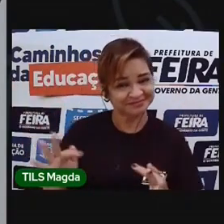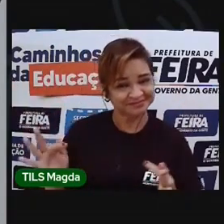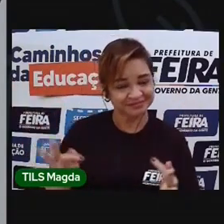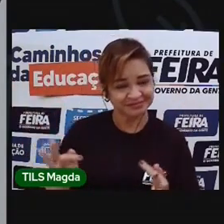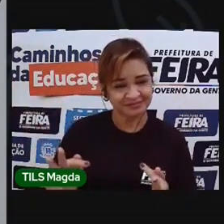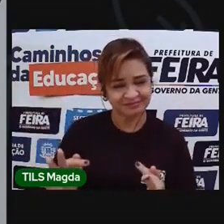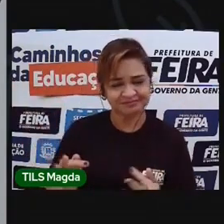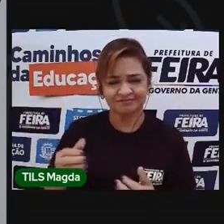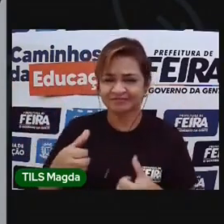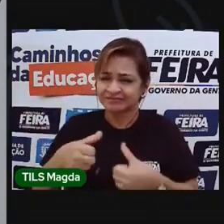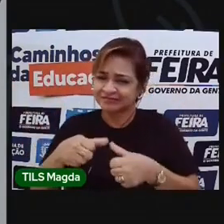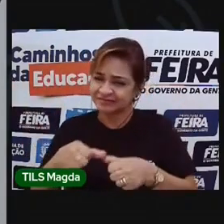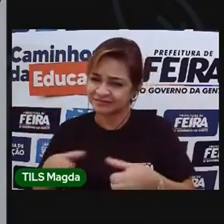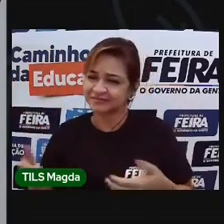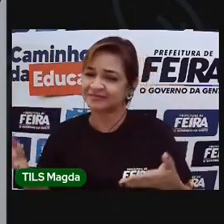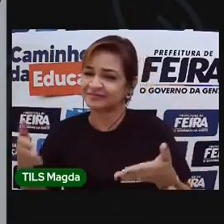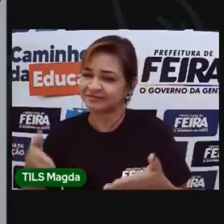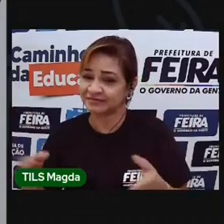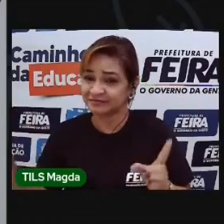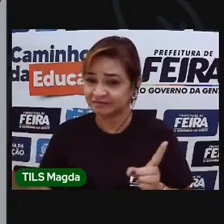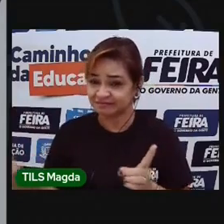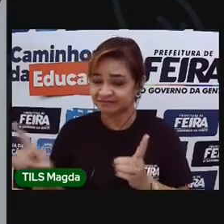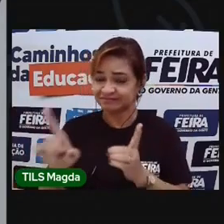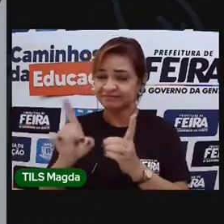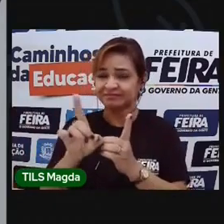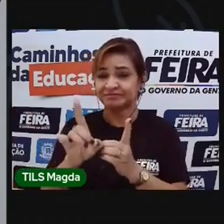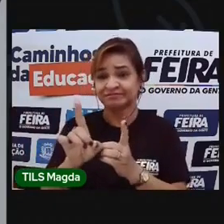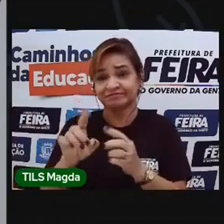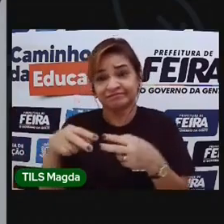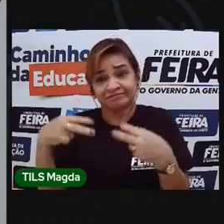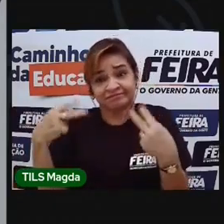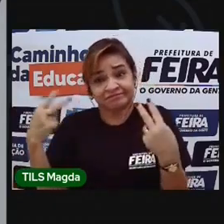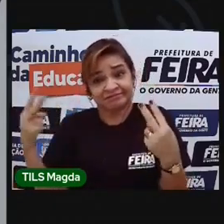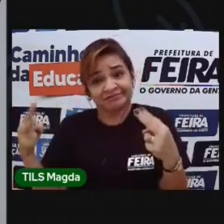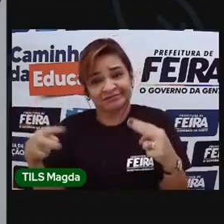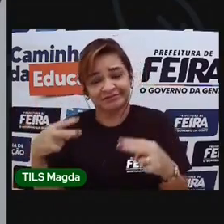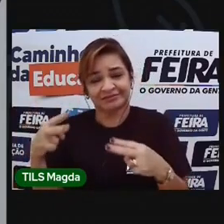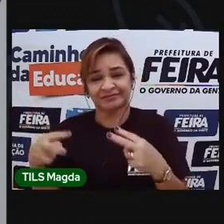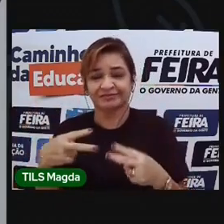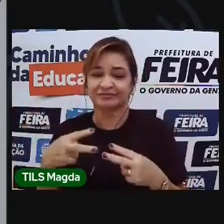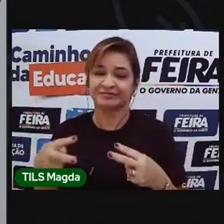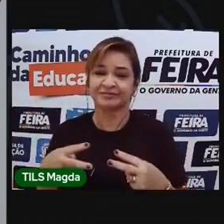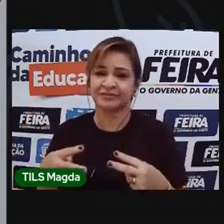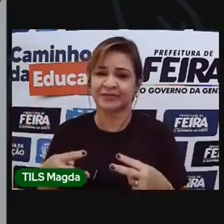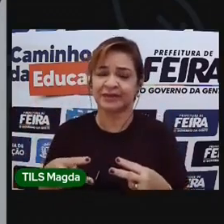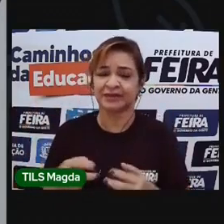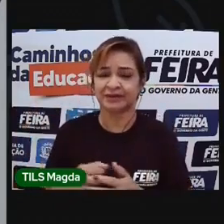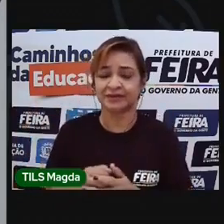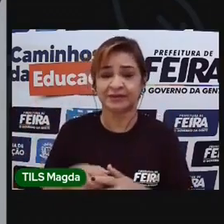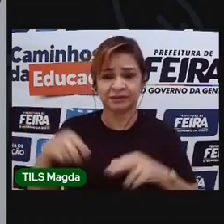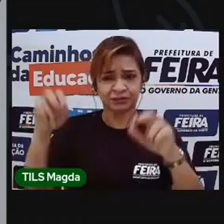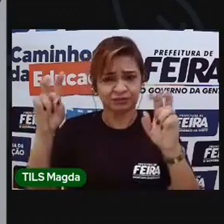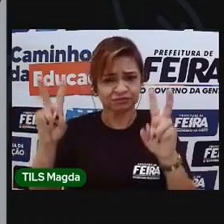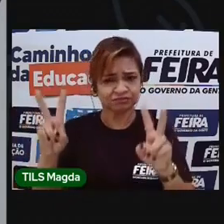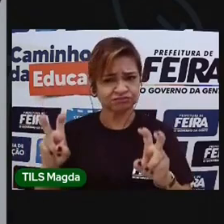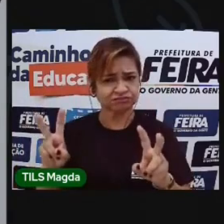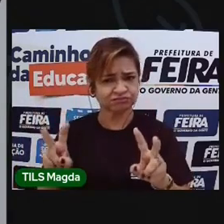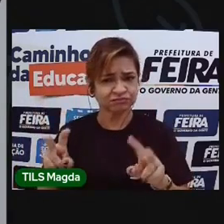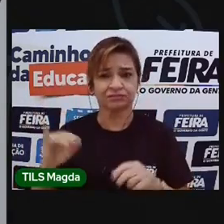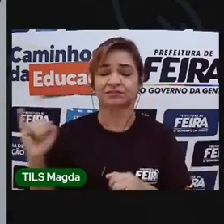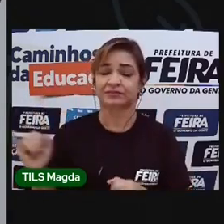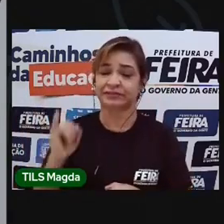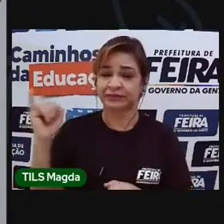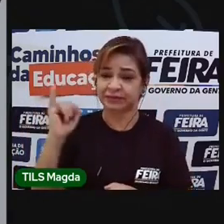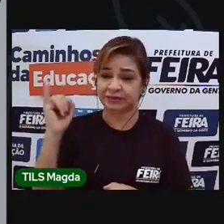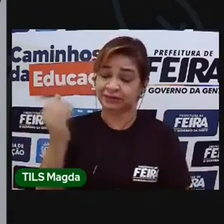oportunidade desse reencontro, mesmo que virtual, para tratarmos de um tema de grande importância